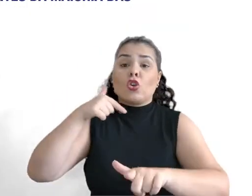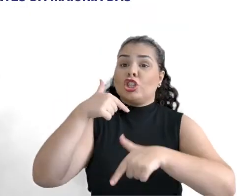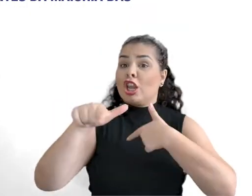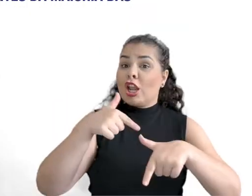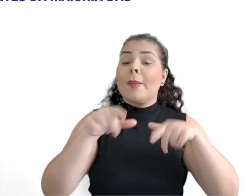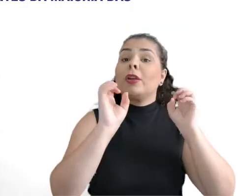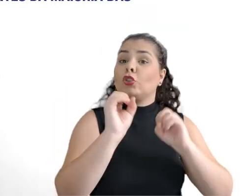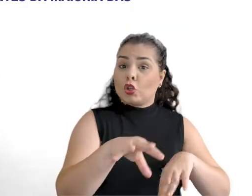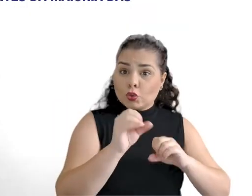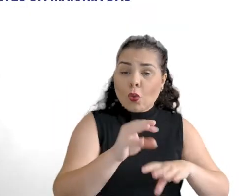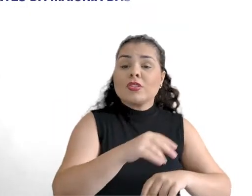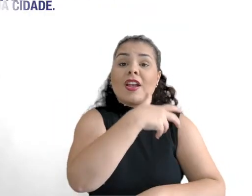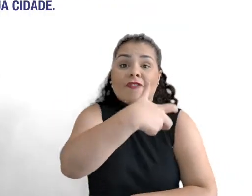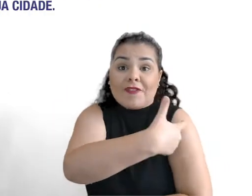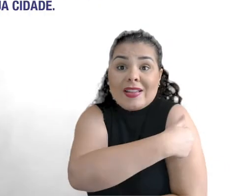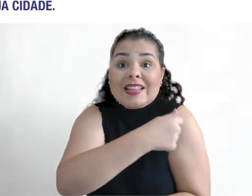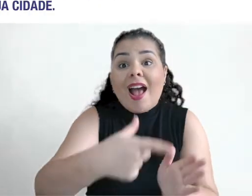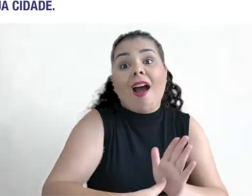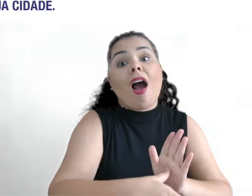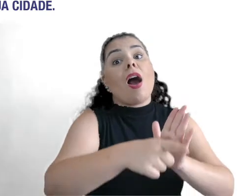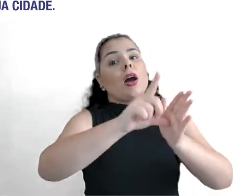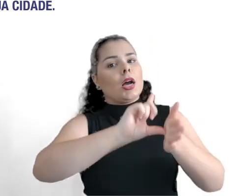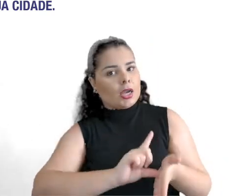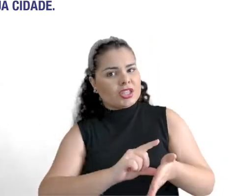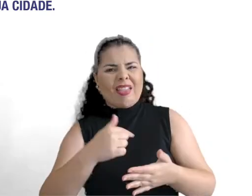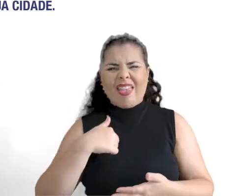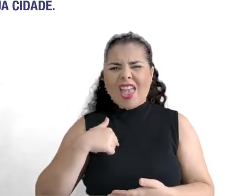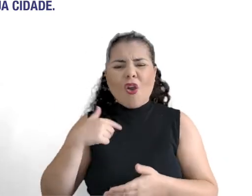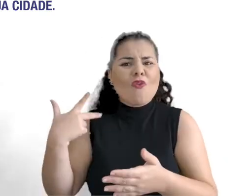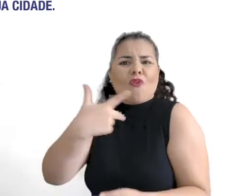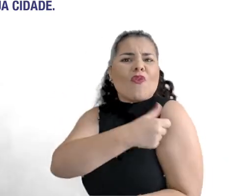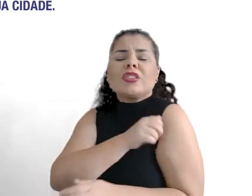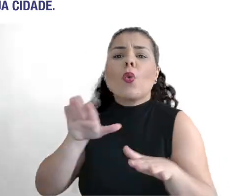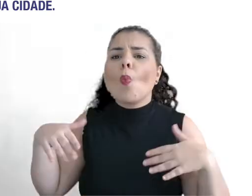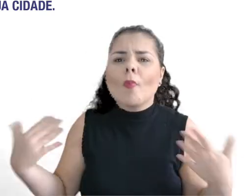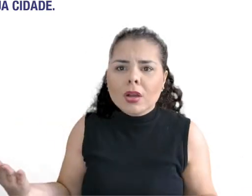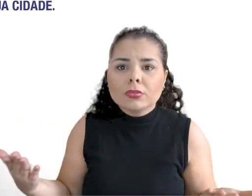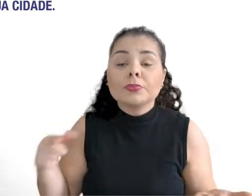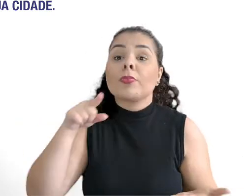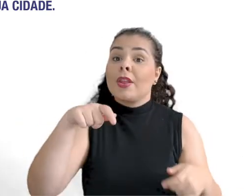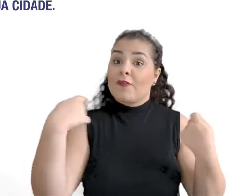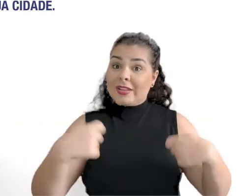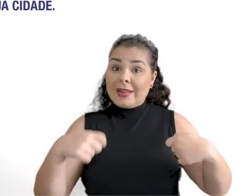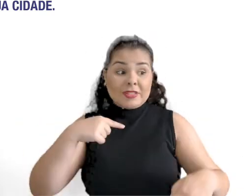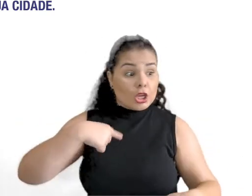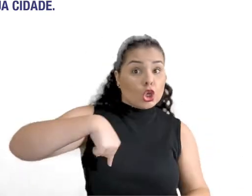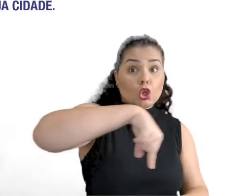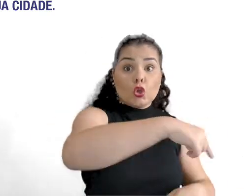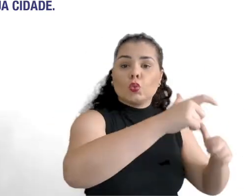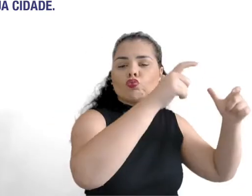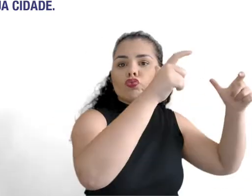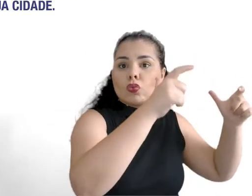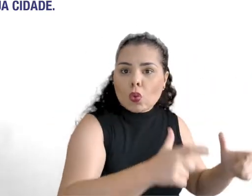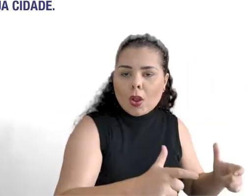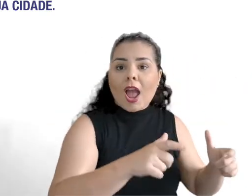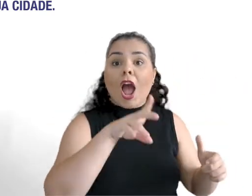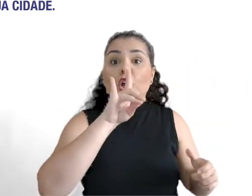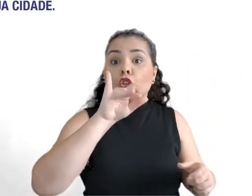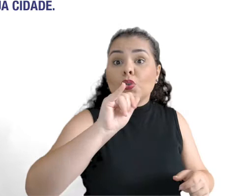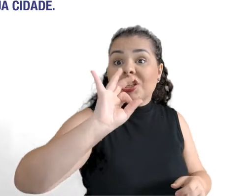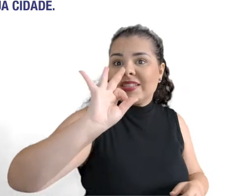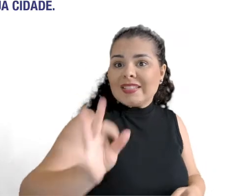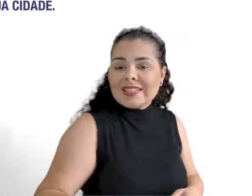também podem se vacinar antes da maioria das pessoas. Quando vou me vacinar? Para tomar a vacina, você precisa ir a um dos lugares de vacinação no dia da sua idade.